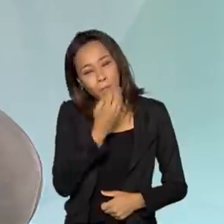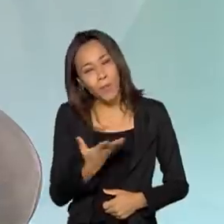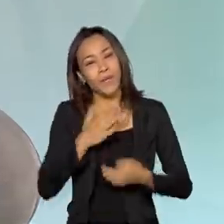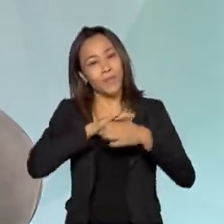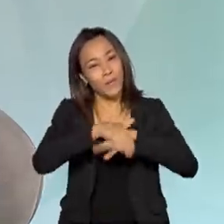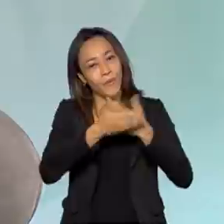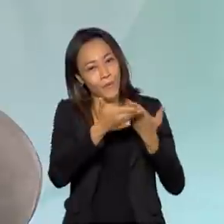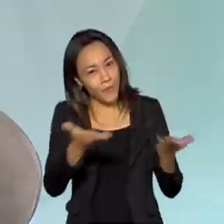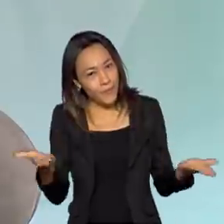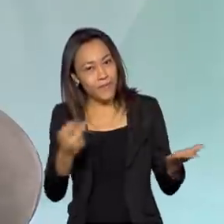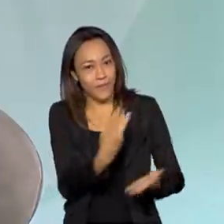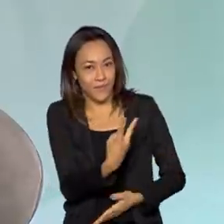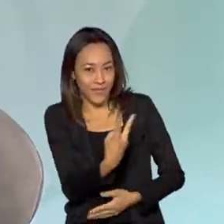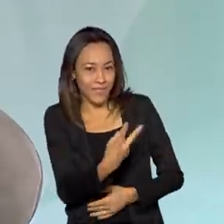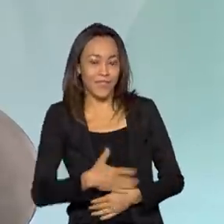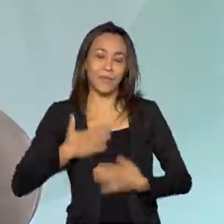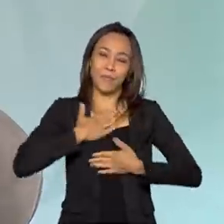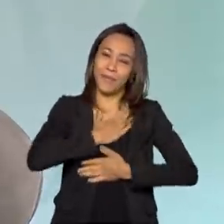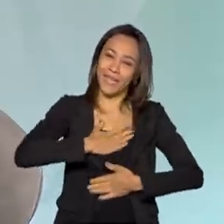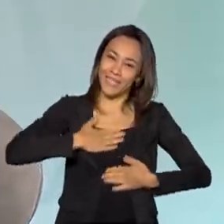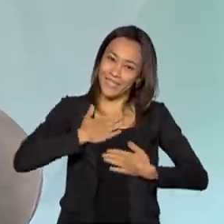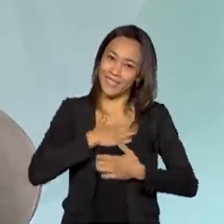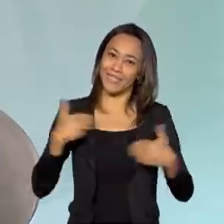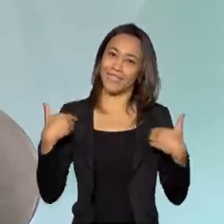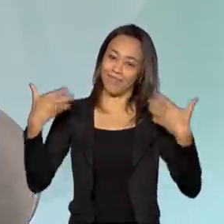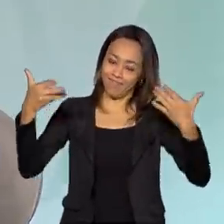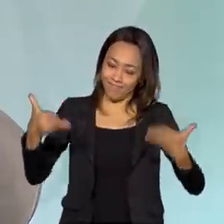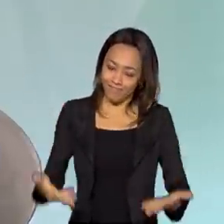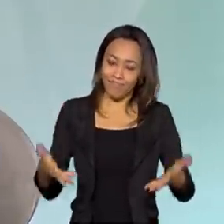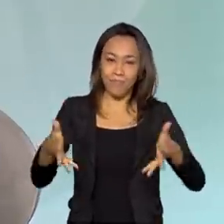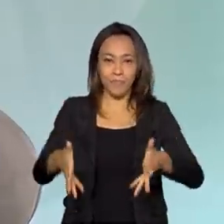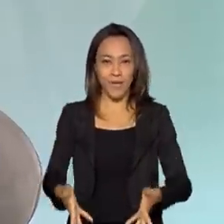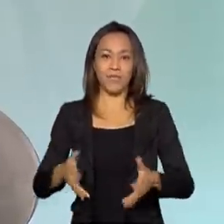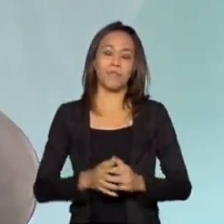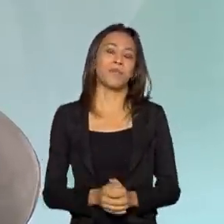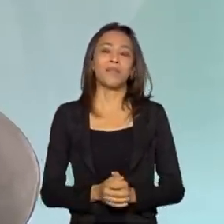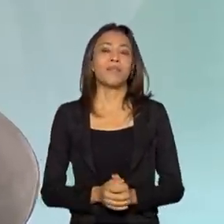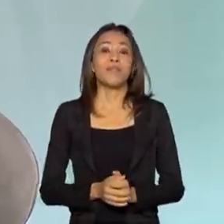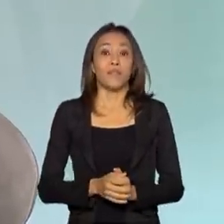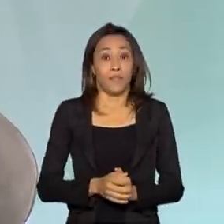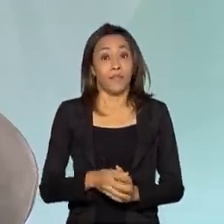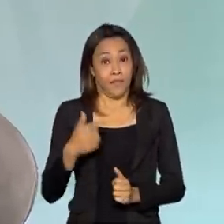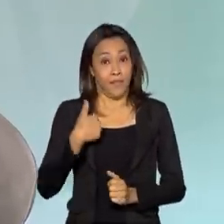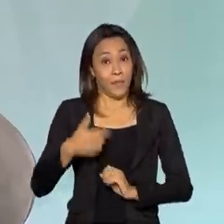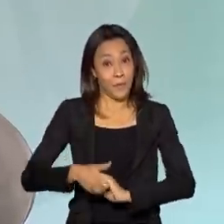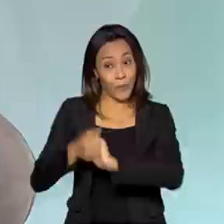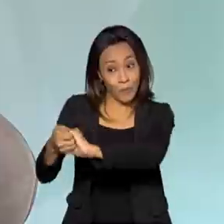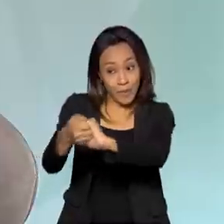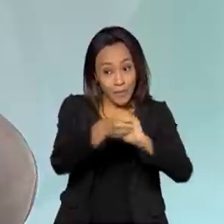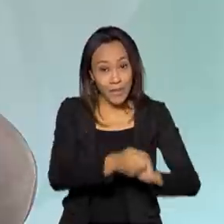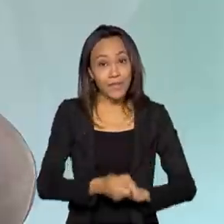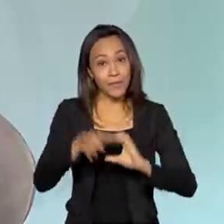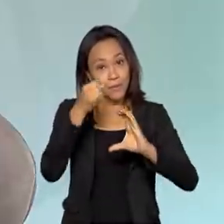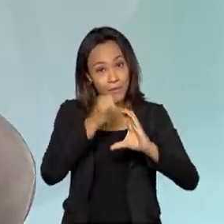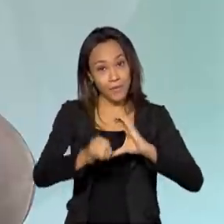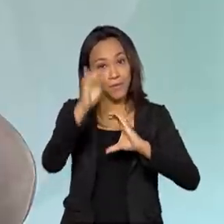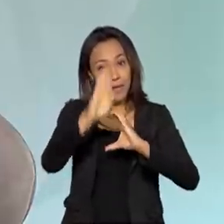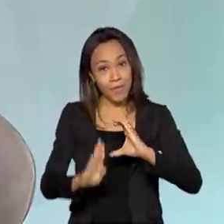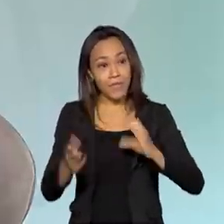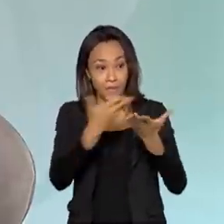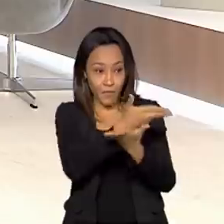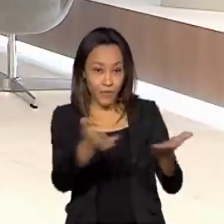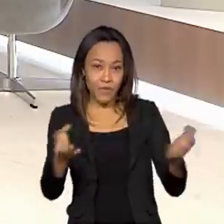Paulo. Boa noite, Catiúcia. É um prazer e uma satisfação participar do Brasil em Pauta. Cumprimento toda a ABC e também todos os